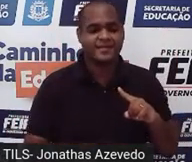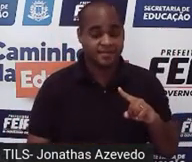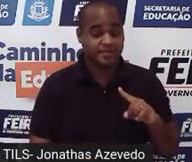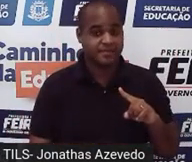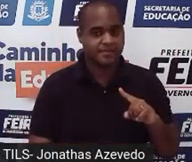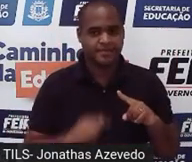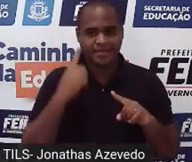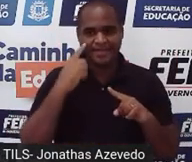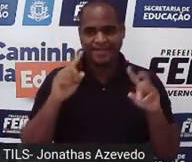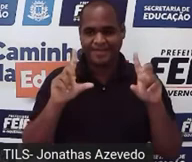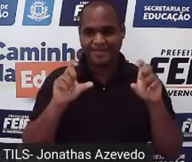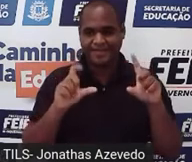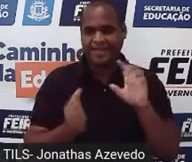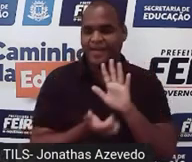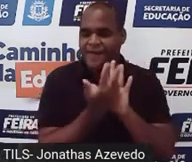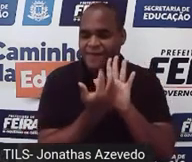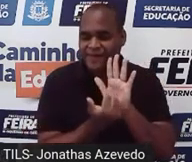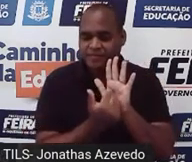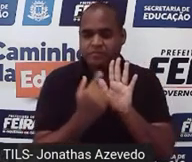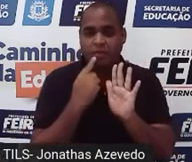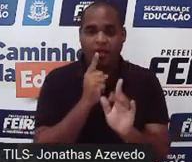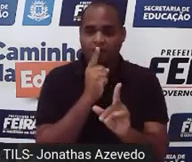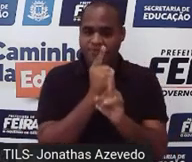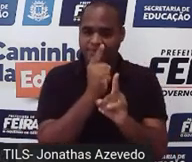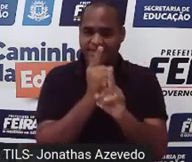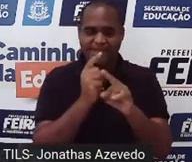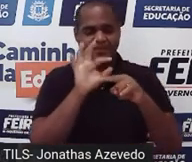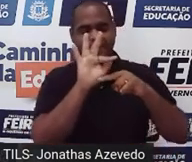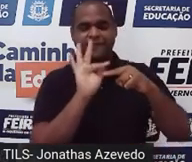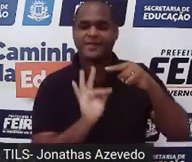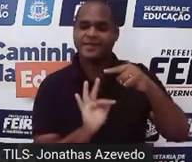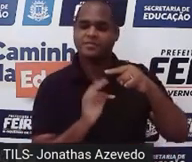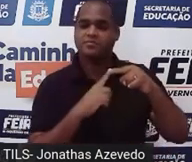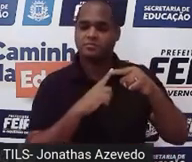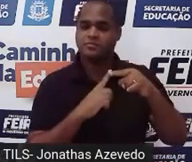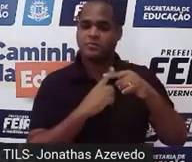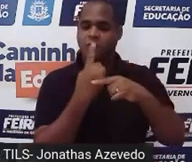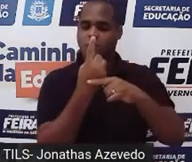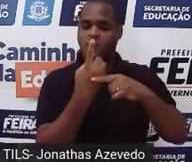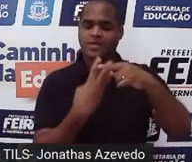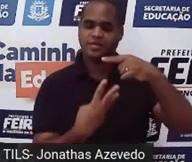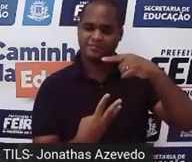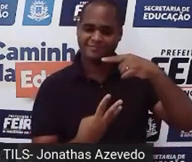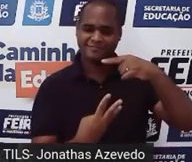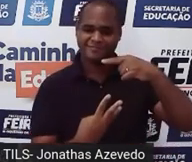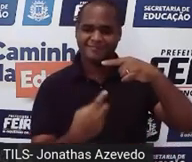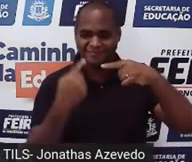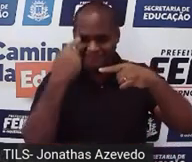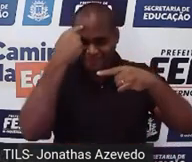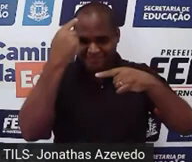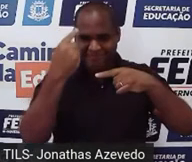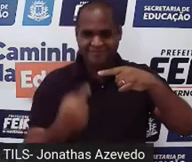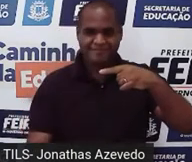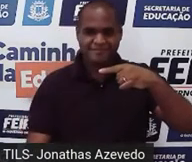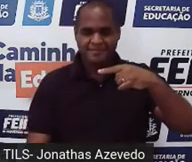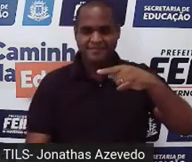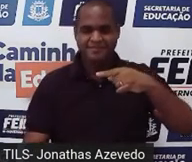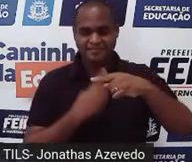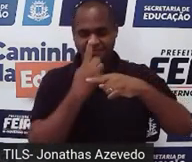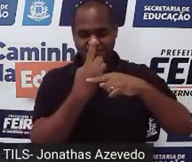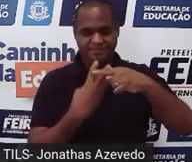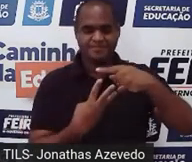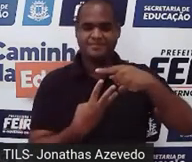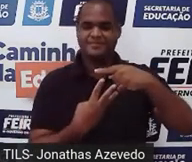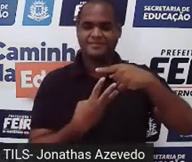com essa figura a gente encontra uma fração. É a fração 1 terço. O número 1 em cima, o tracinho